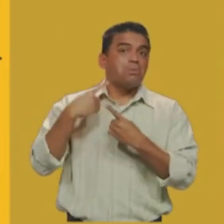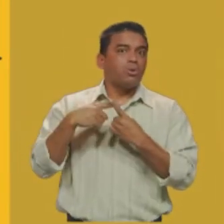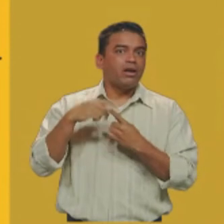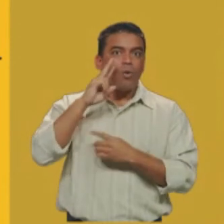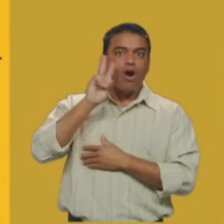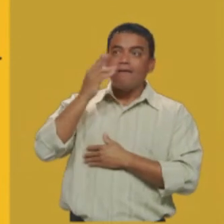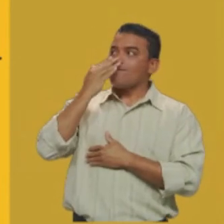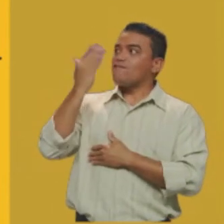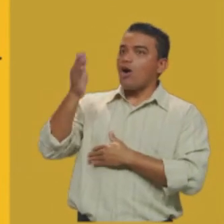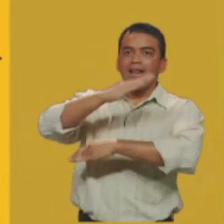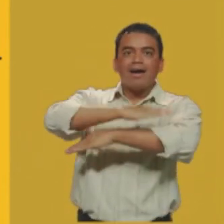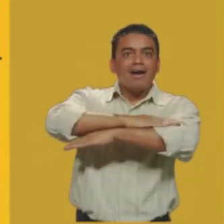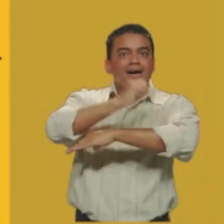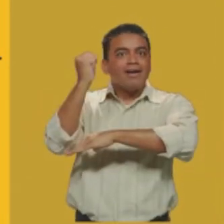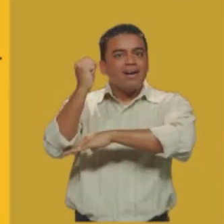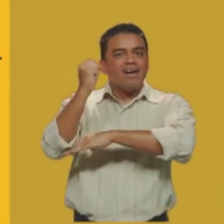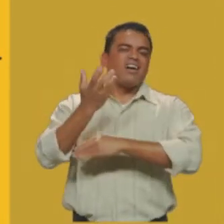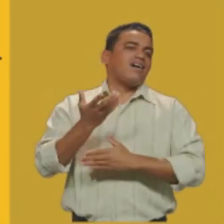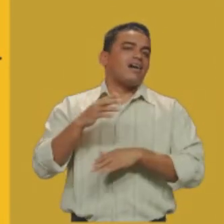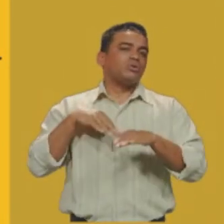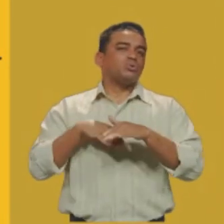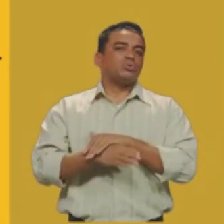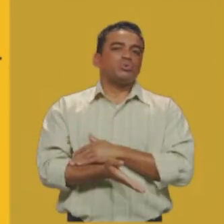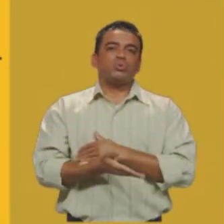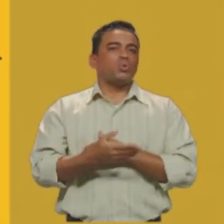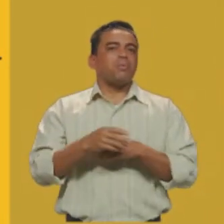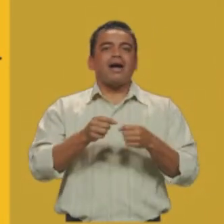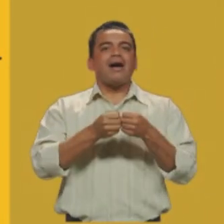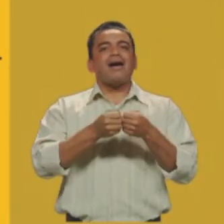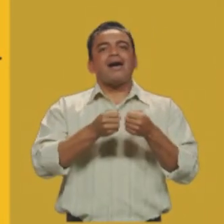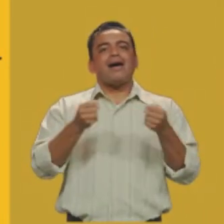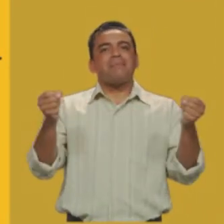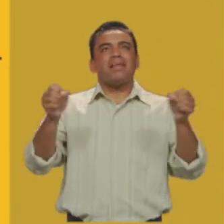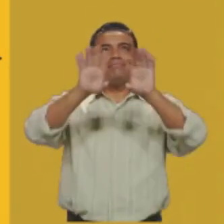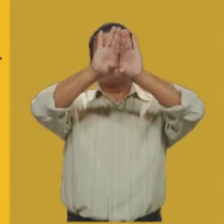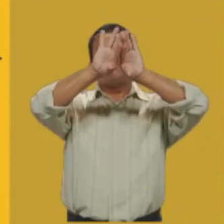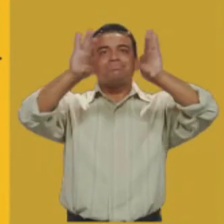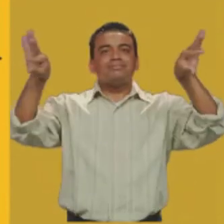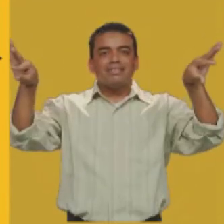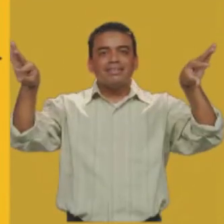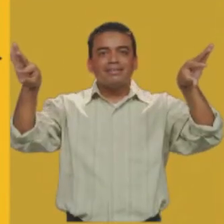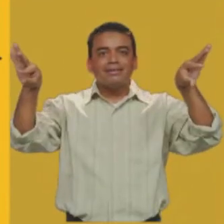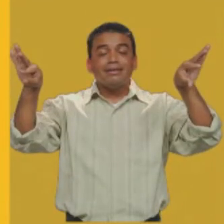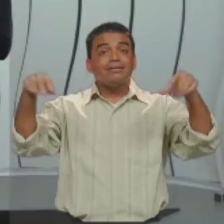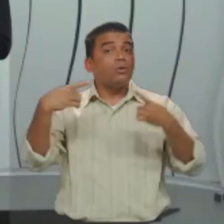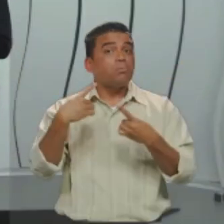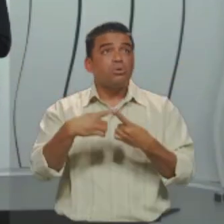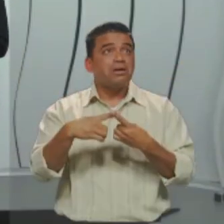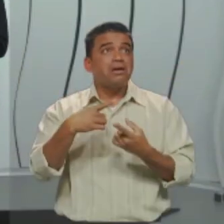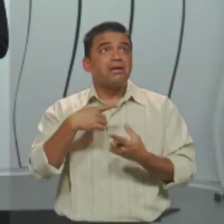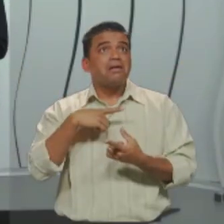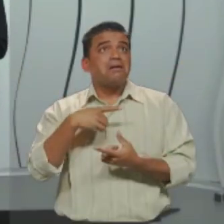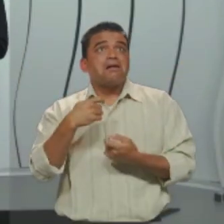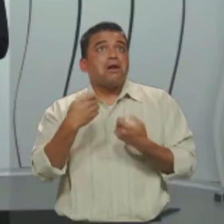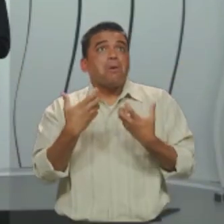olha para fora, logo se acostuma a abrir de todo as cortinas. E porque não abre